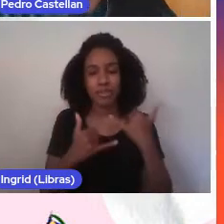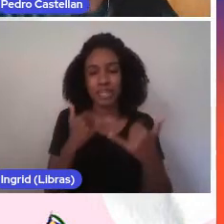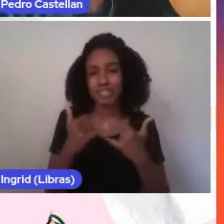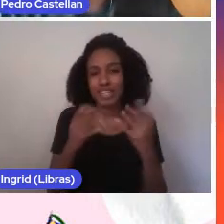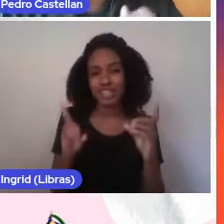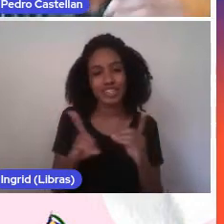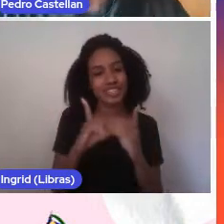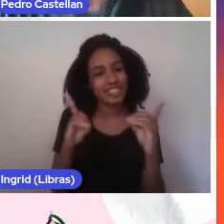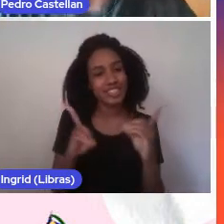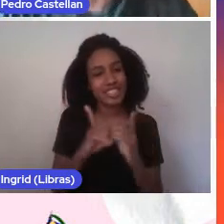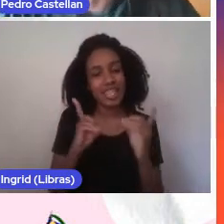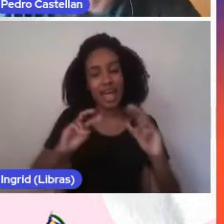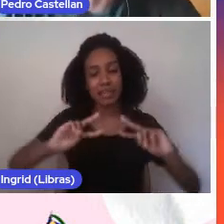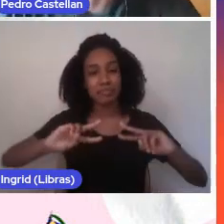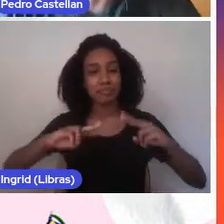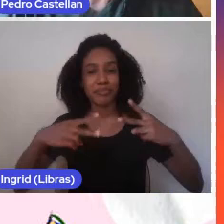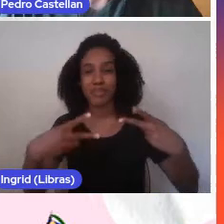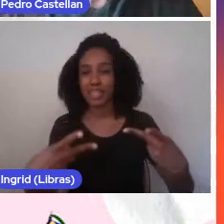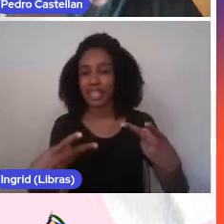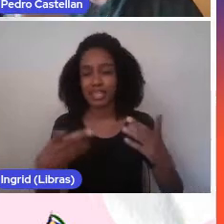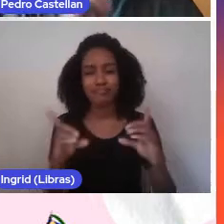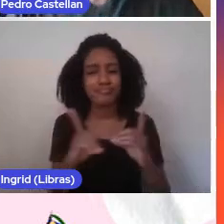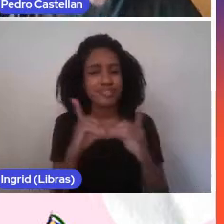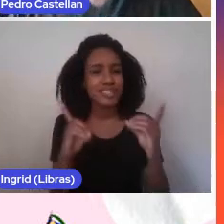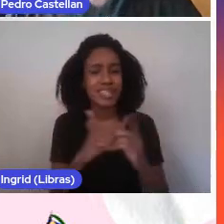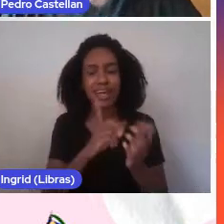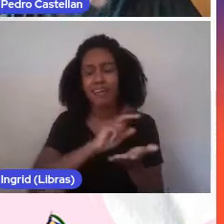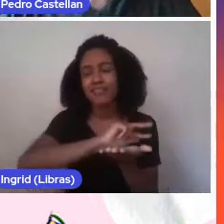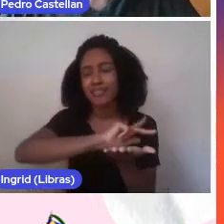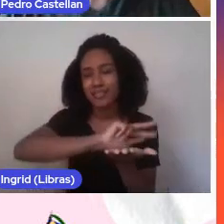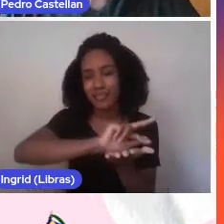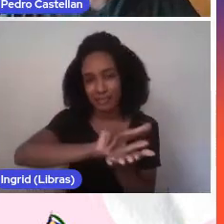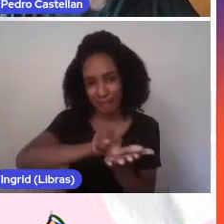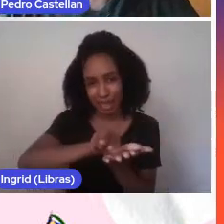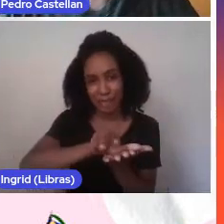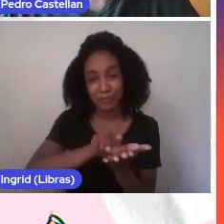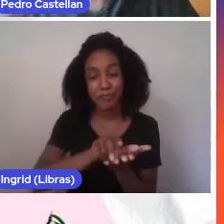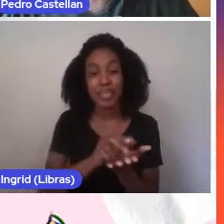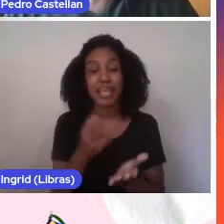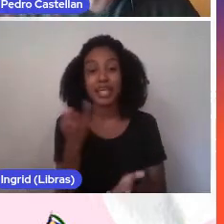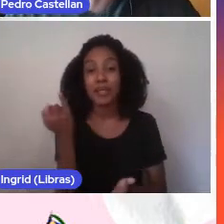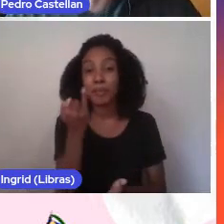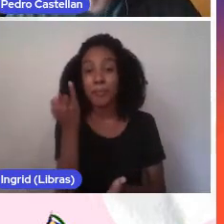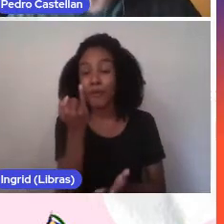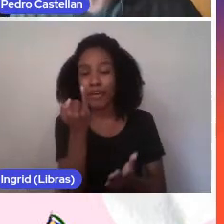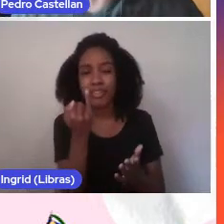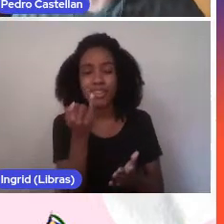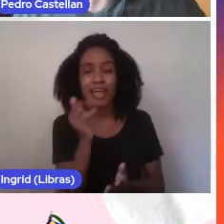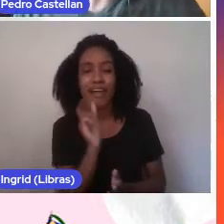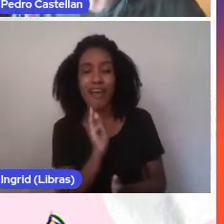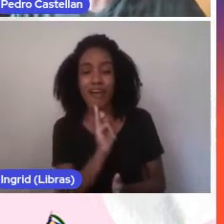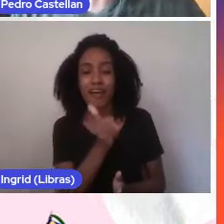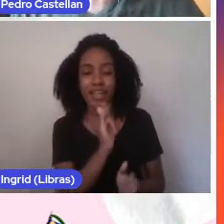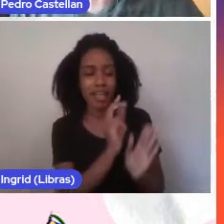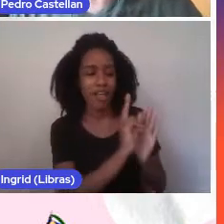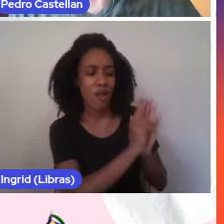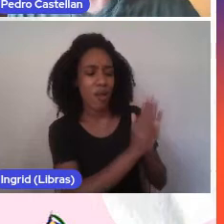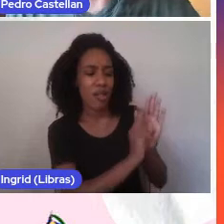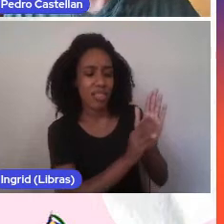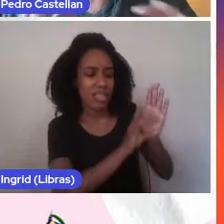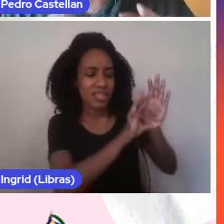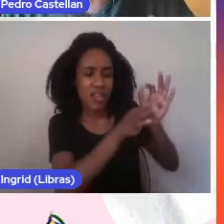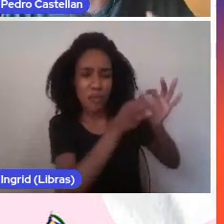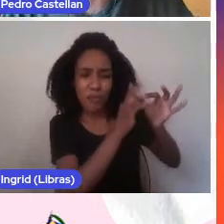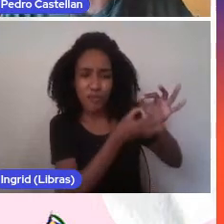hipertextos didáticos e outros. Importante ressaltar que essa lista está sempre desatualizada. E isso é uma coisa